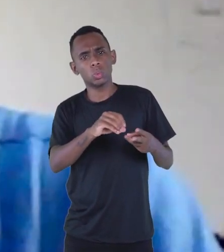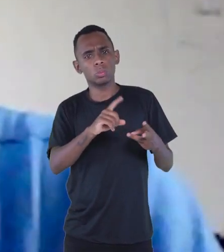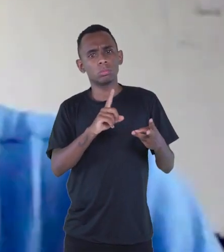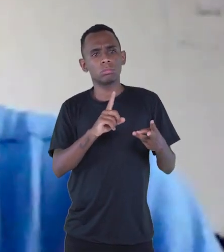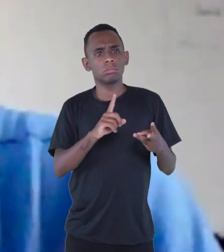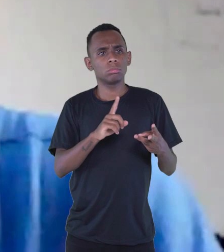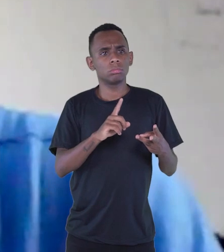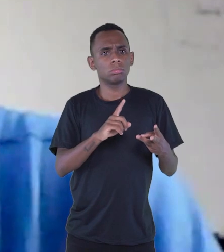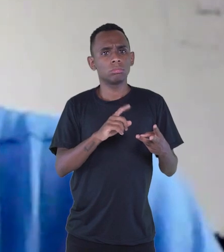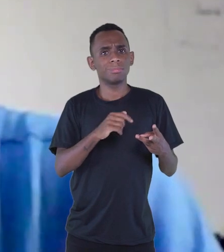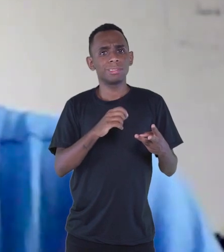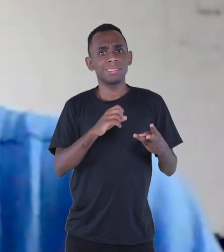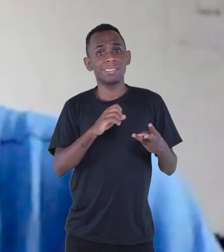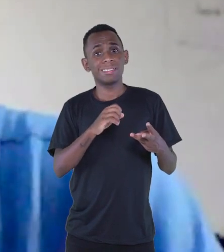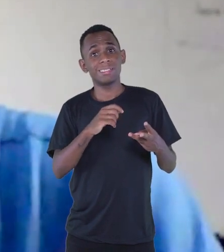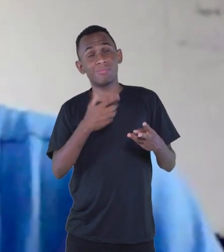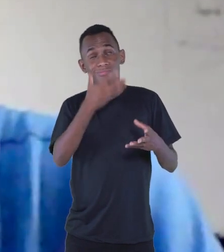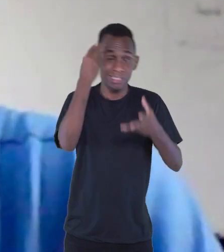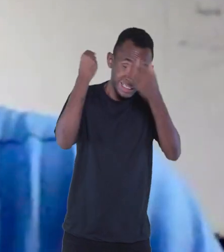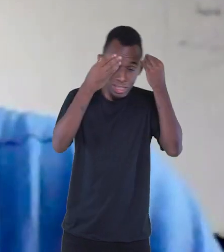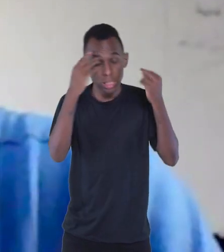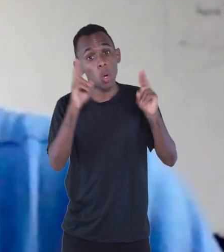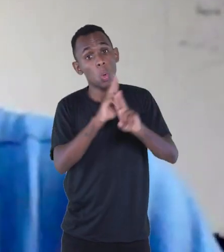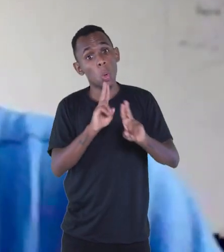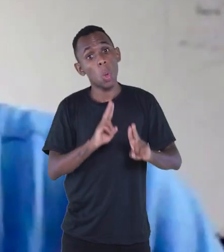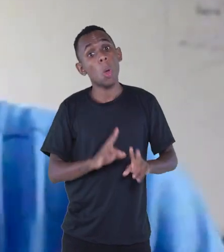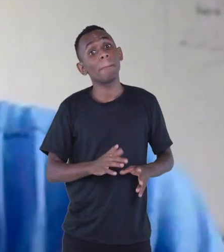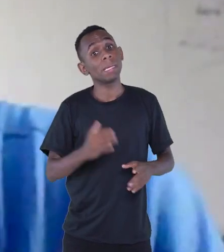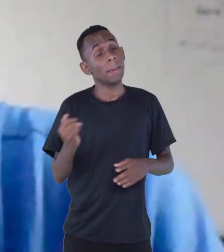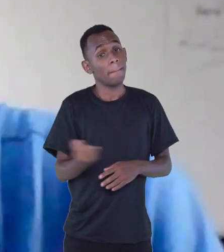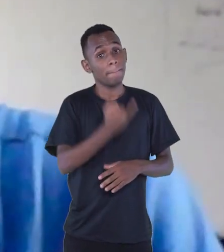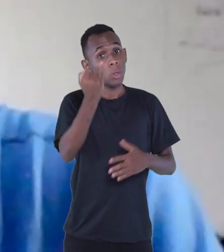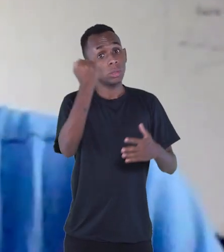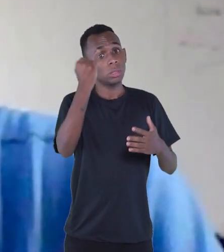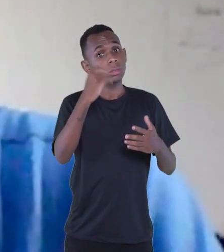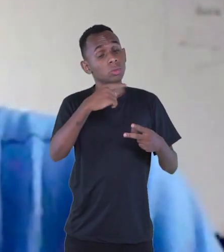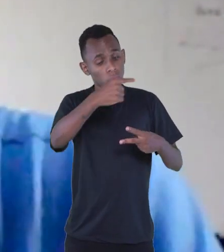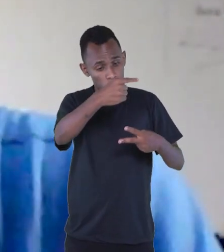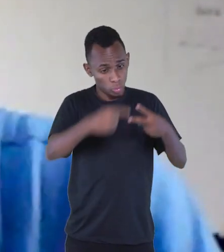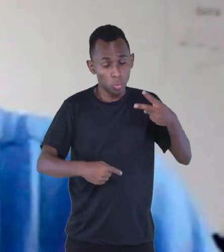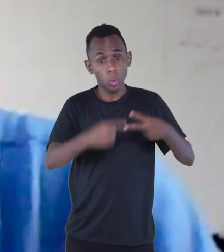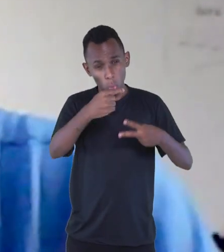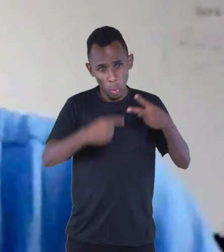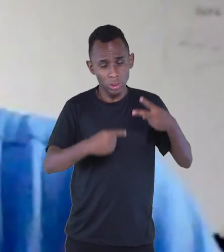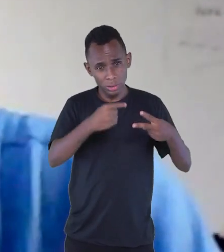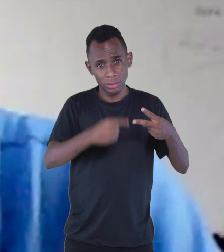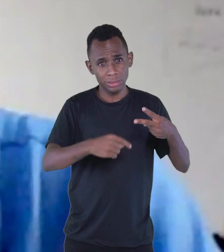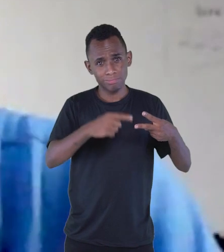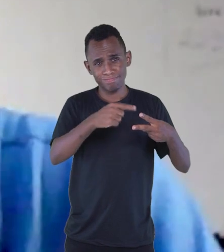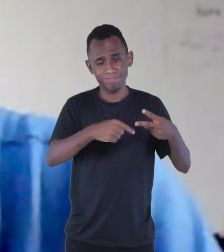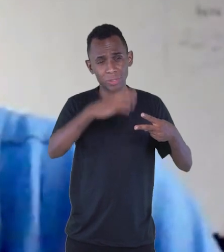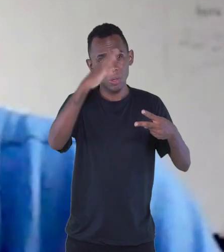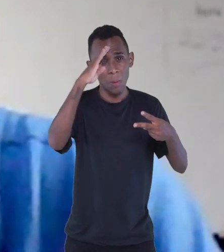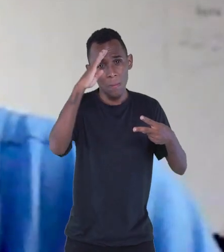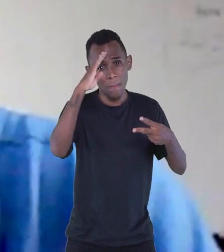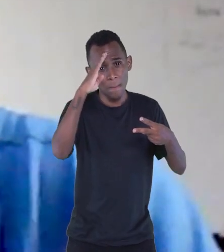Eu vou ser injusto porque eu vou esquecer alguns nomes, mas eu vou falar desses dois que são talvez os grandes